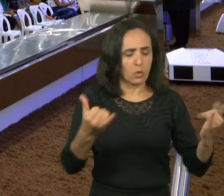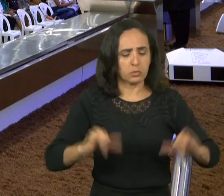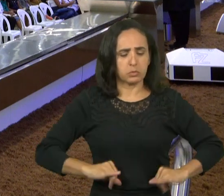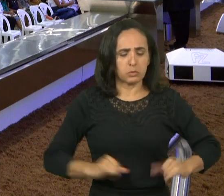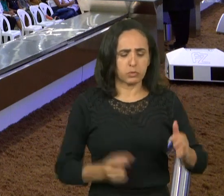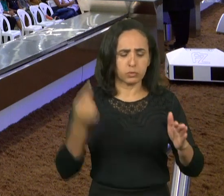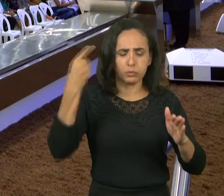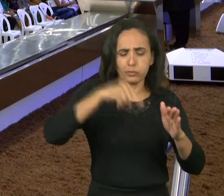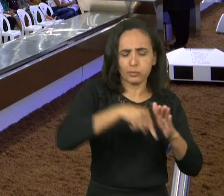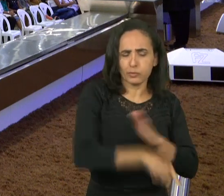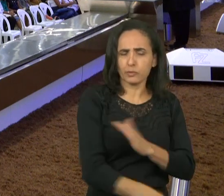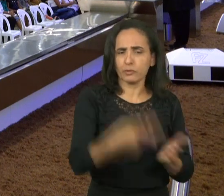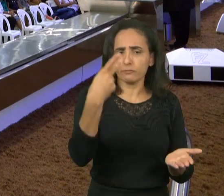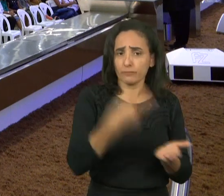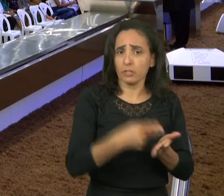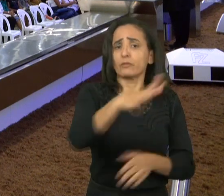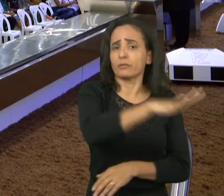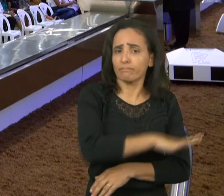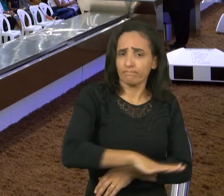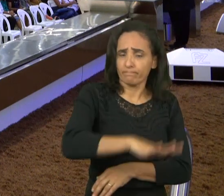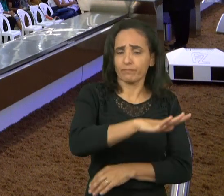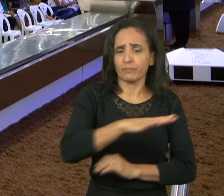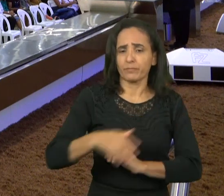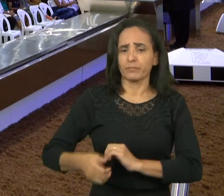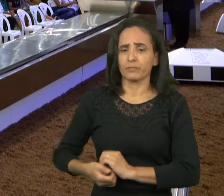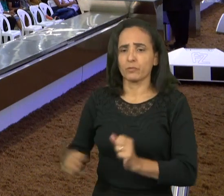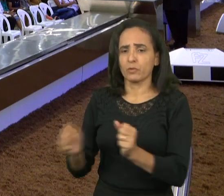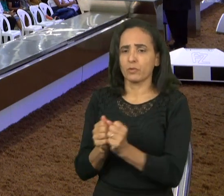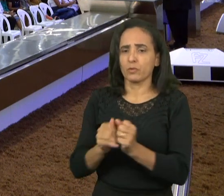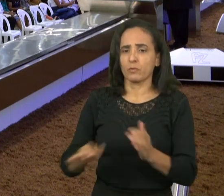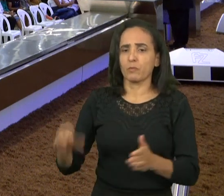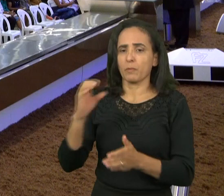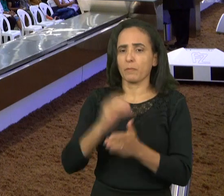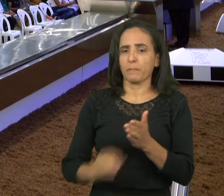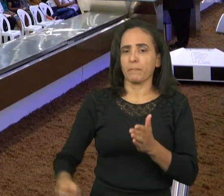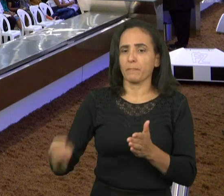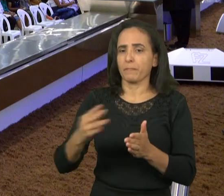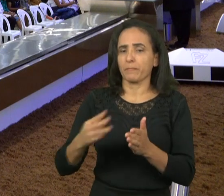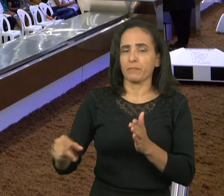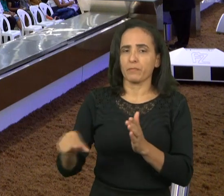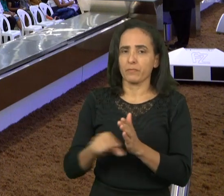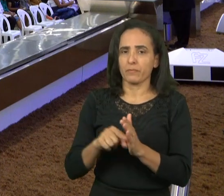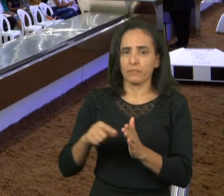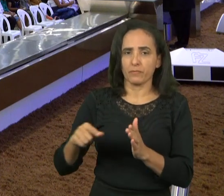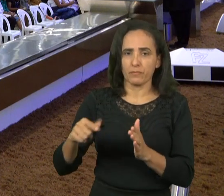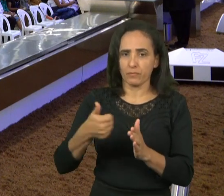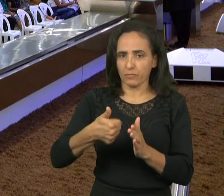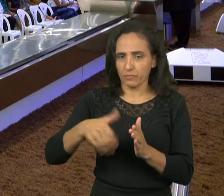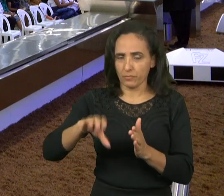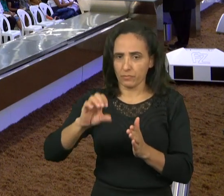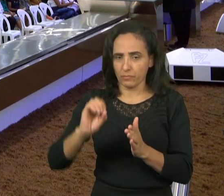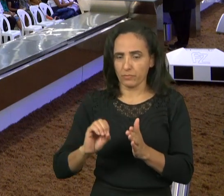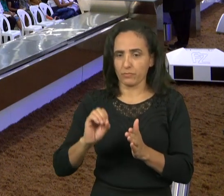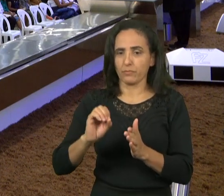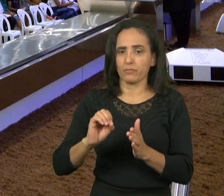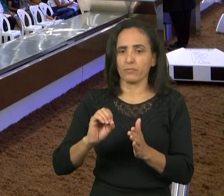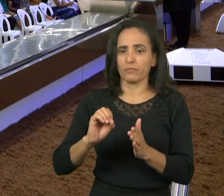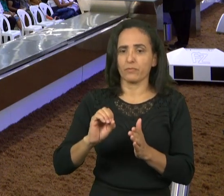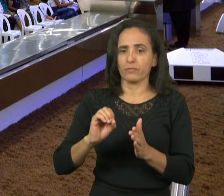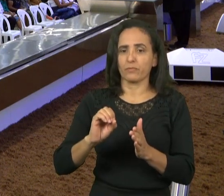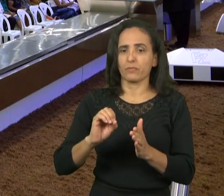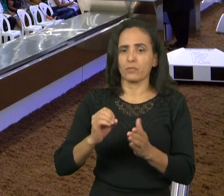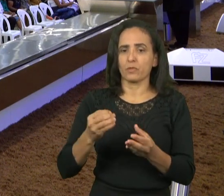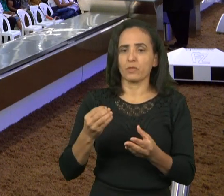nos últimos dias. Capítulo 3 e versículo 10 de Apocalipse, nós encontramos assim,